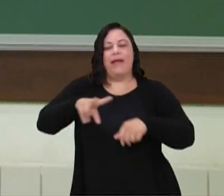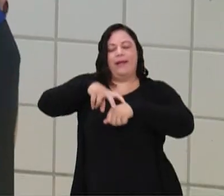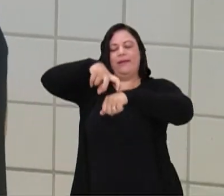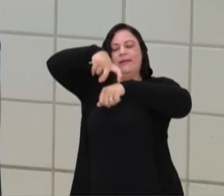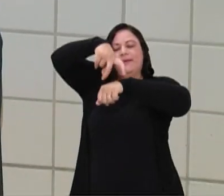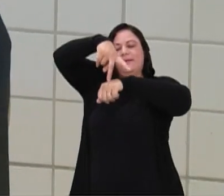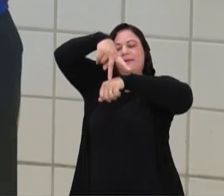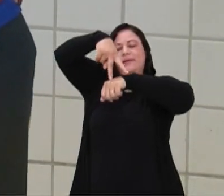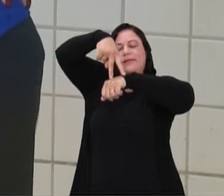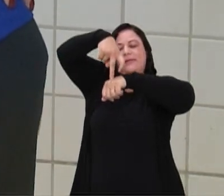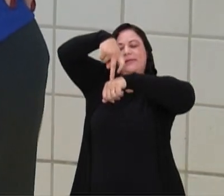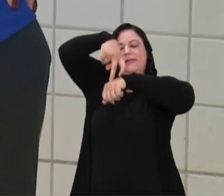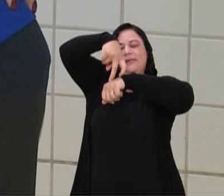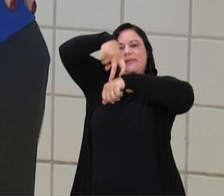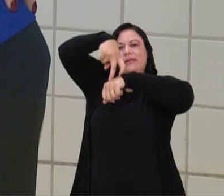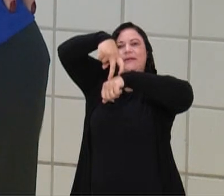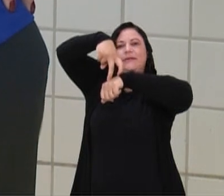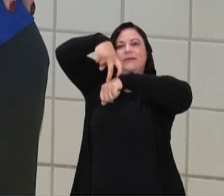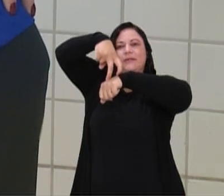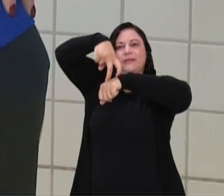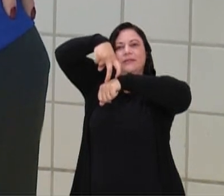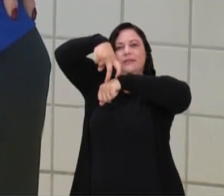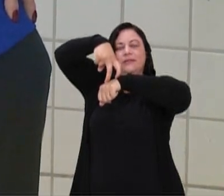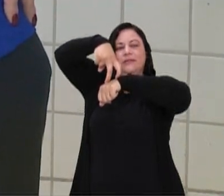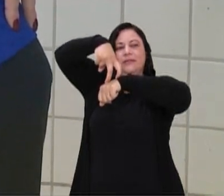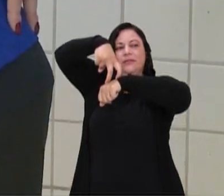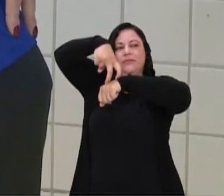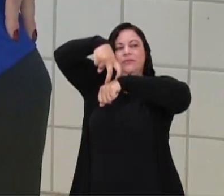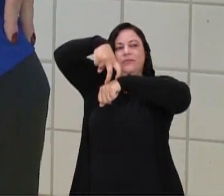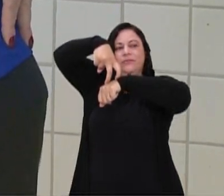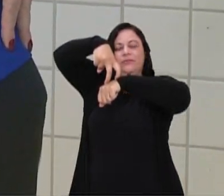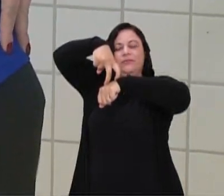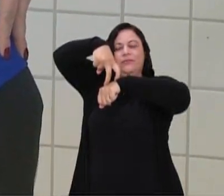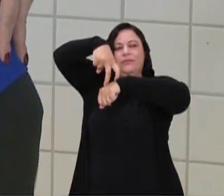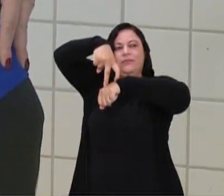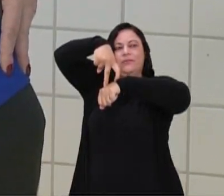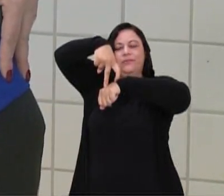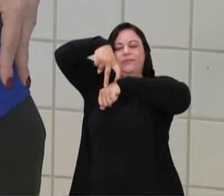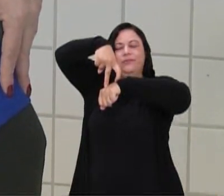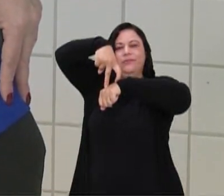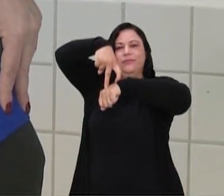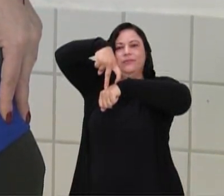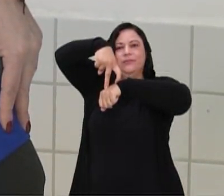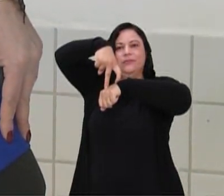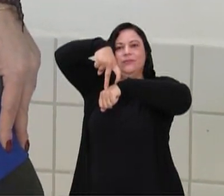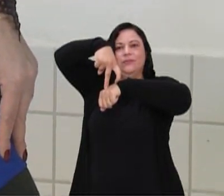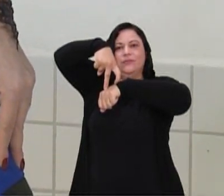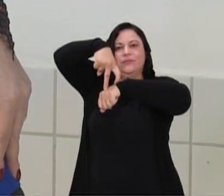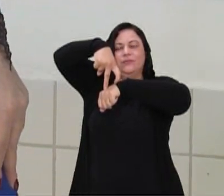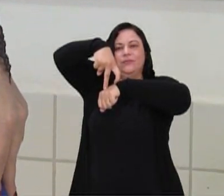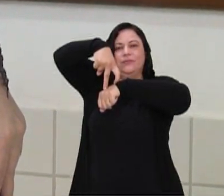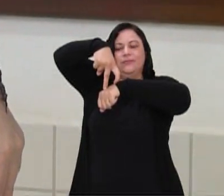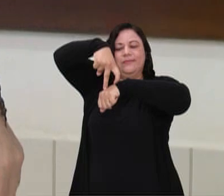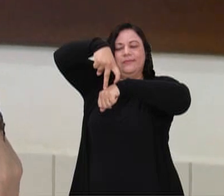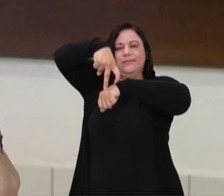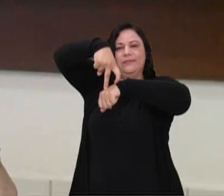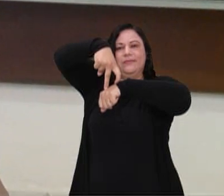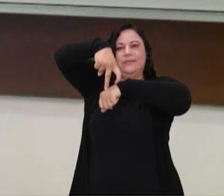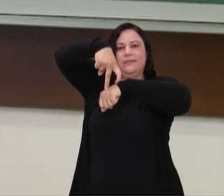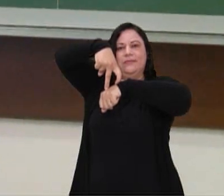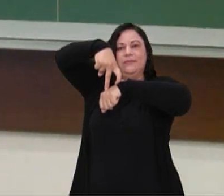Isso, projeta um pouquinho seu tronco à frente, que você vai sentir que você alonga toda a posterior da sua perna.